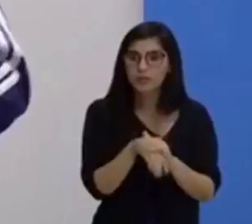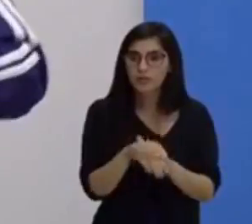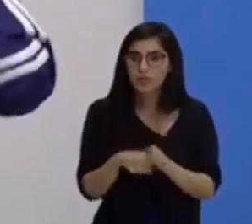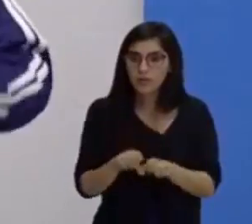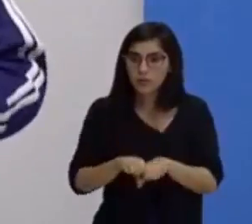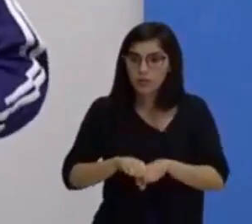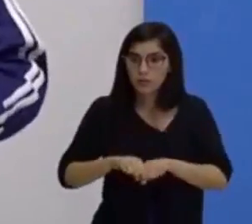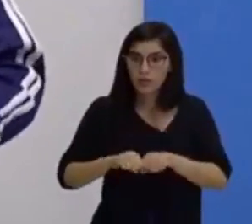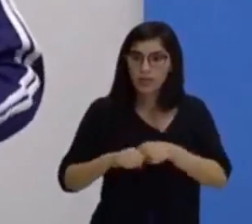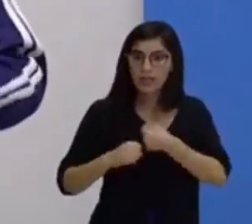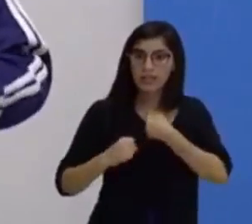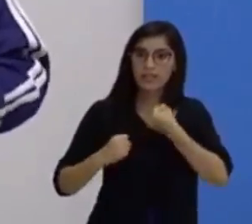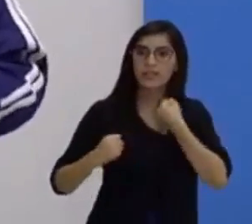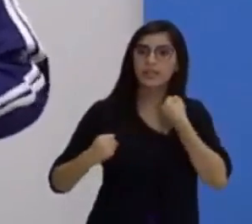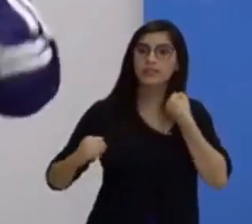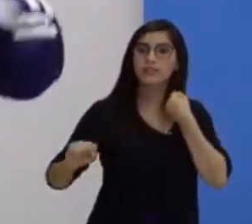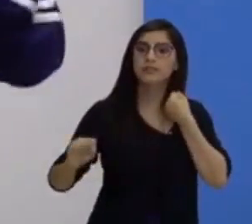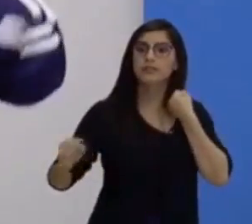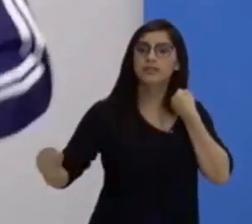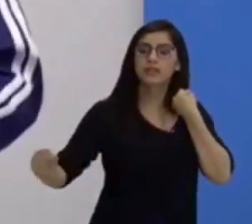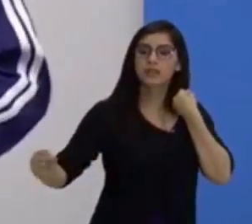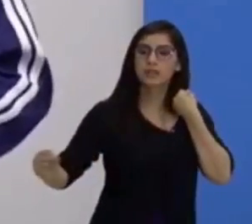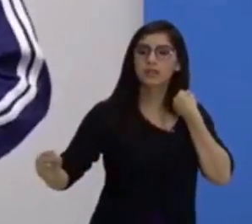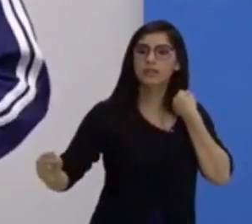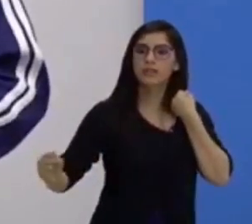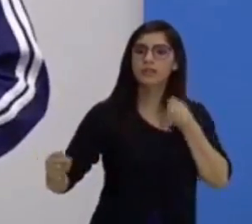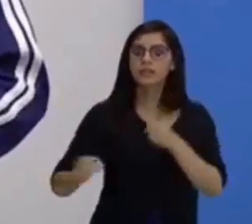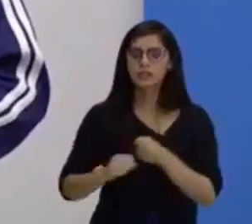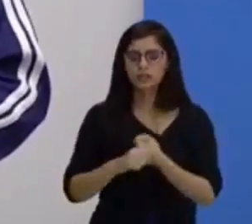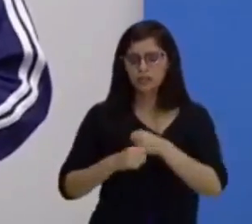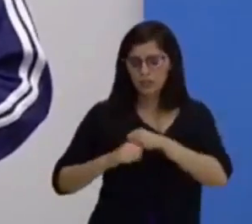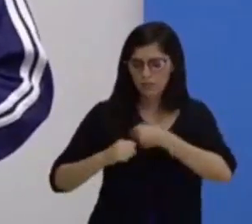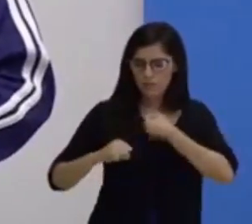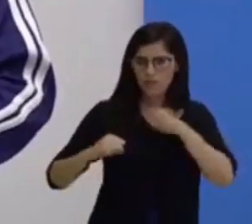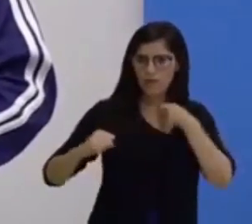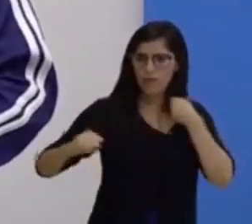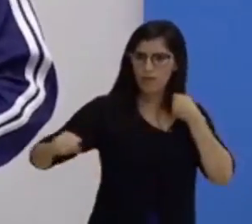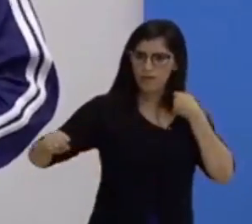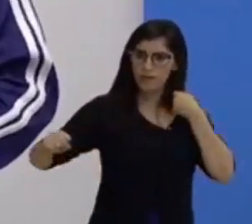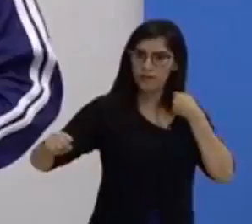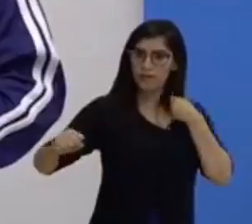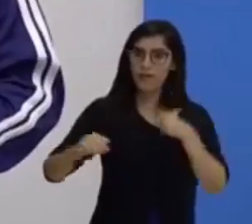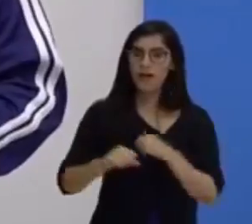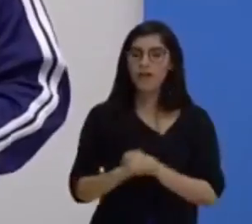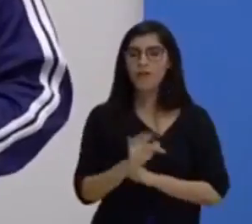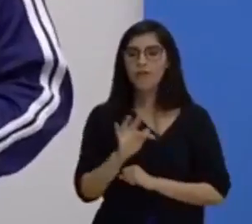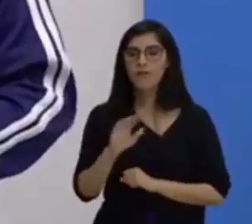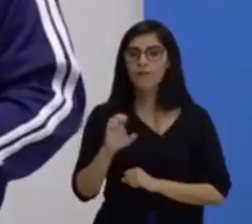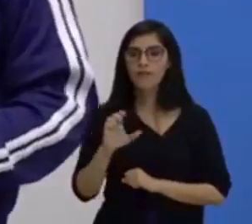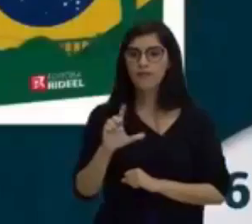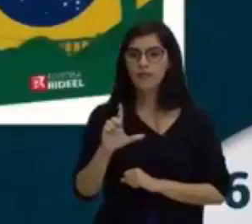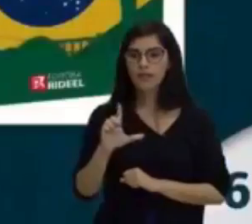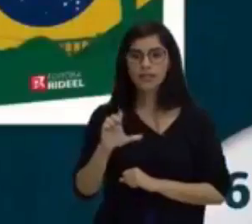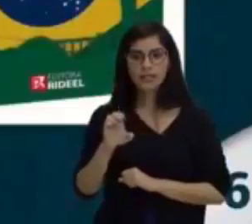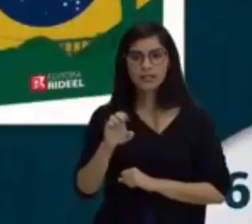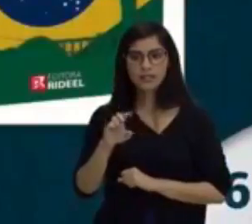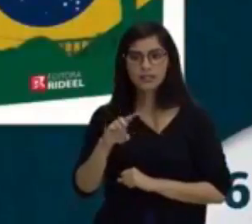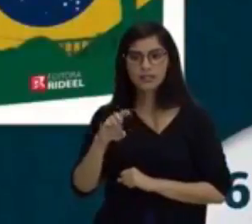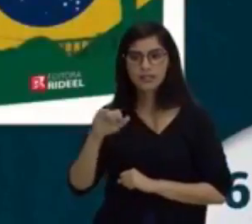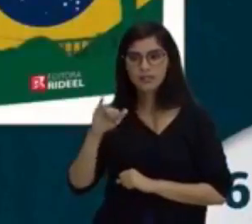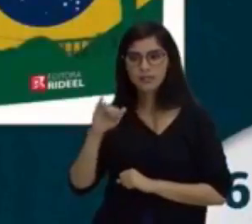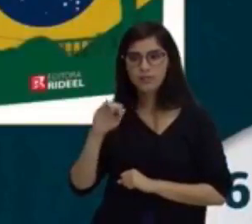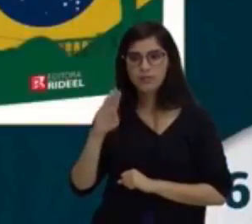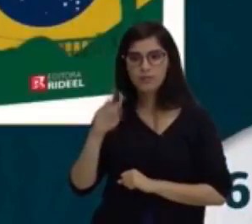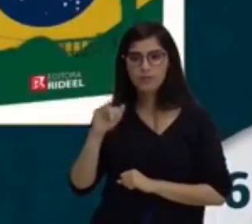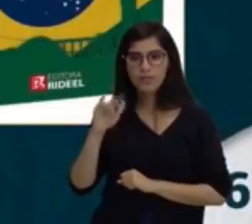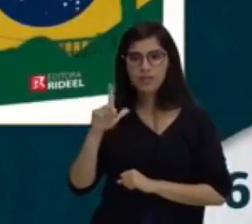Elasticidade, elegância. A pessoa que tem uma boa flexibilidade, ela é elegante. Vamos lá? Vem para a tela aqui comigo, vamos